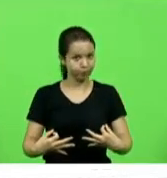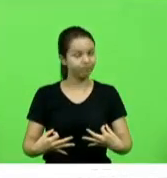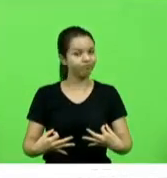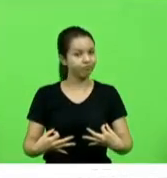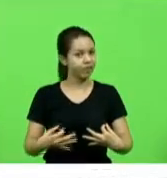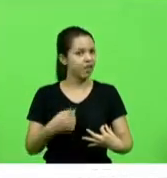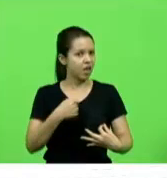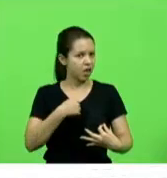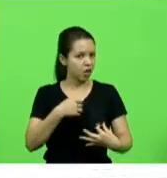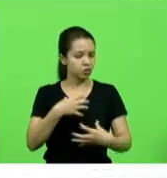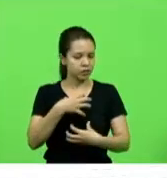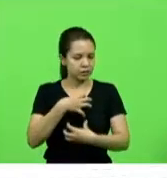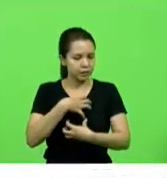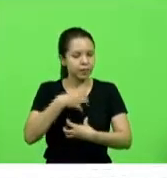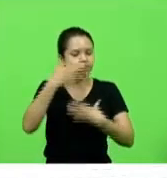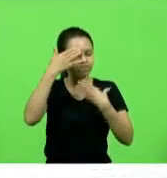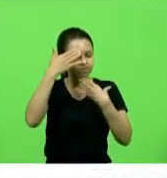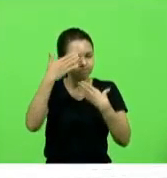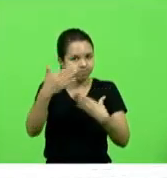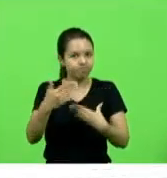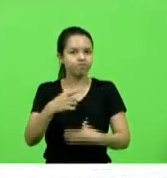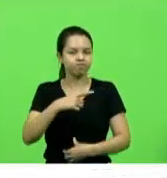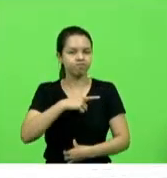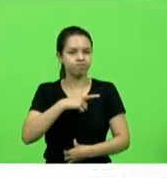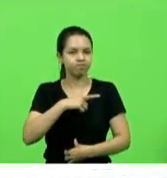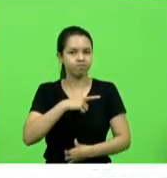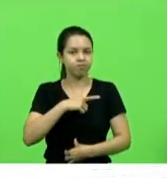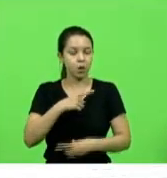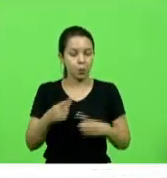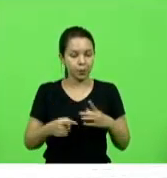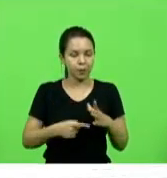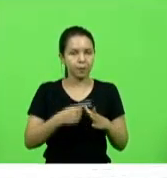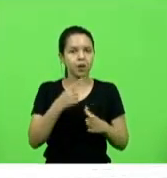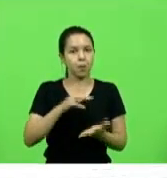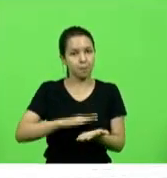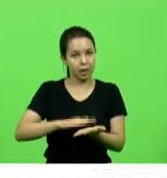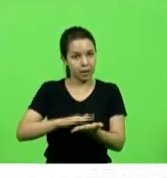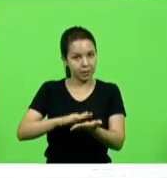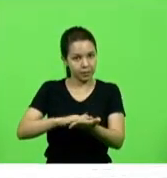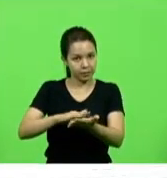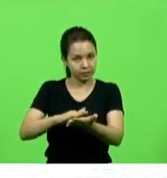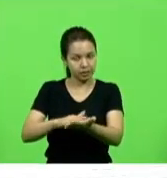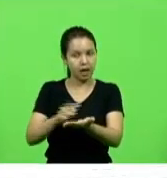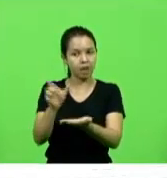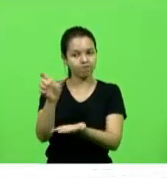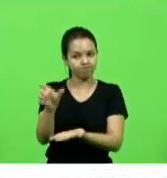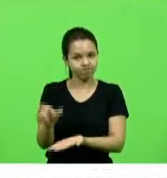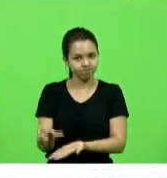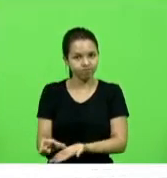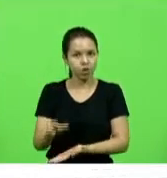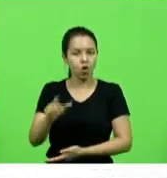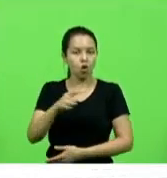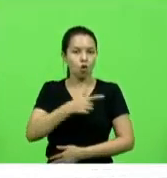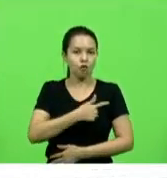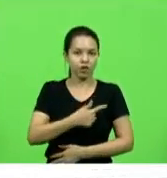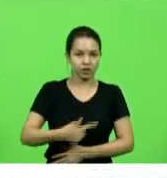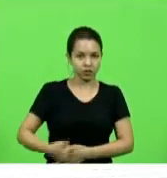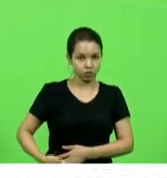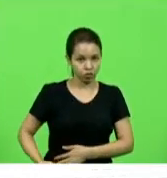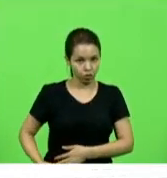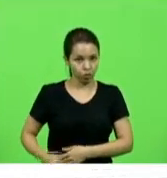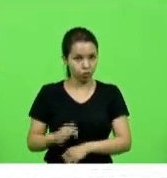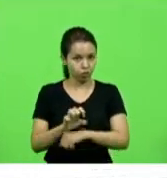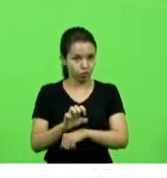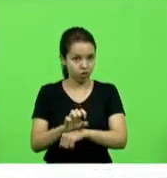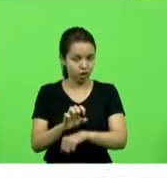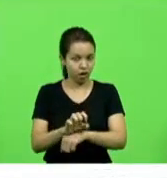nesse momento parabenizar o gesto do governador do estado quando que no final no apagar das